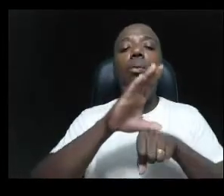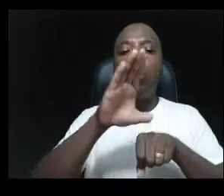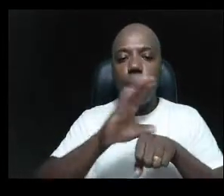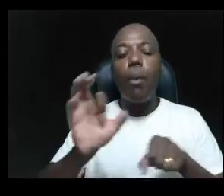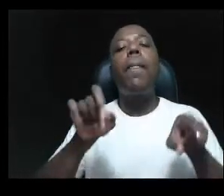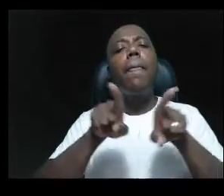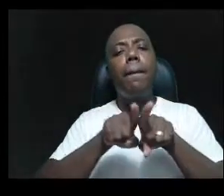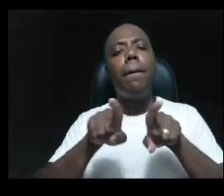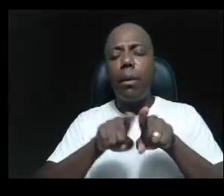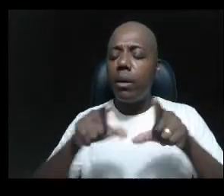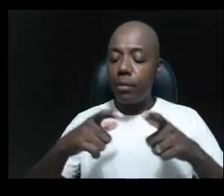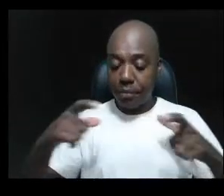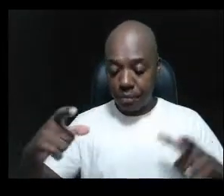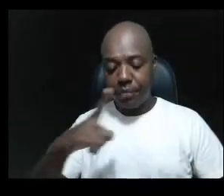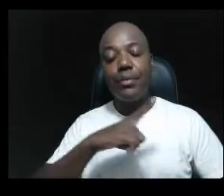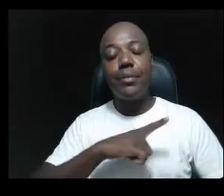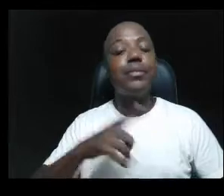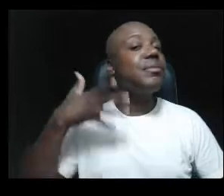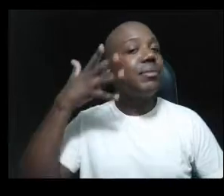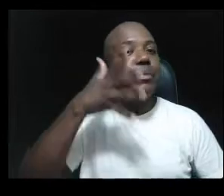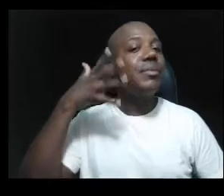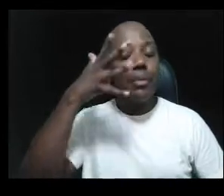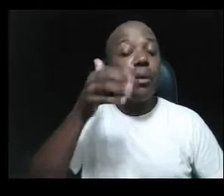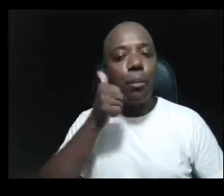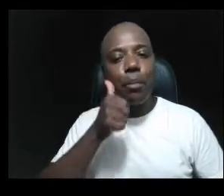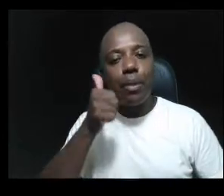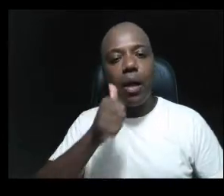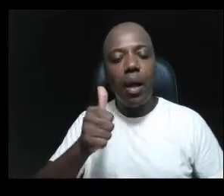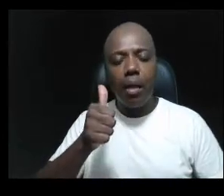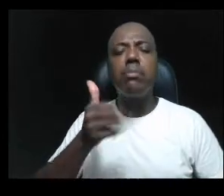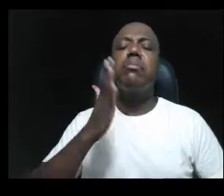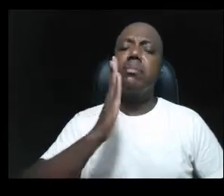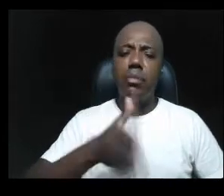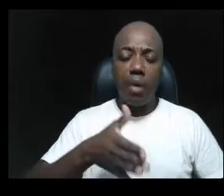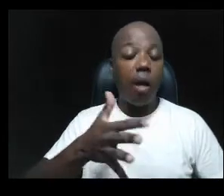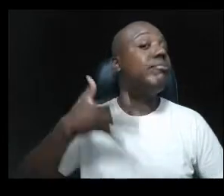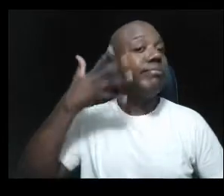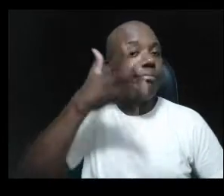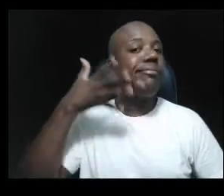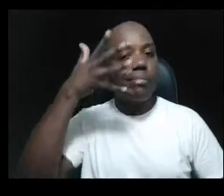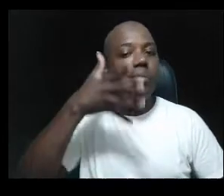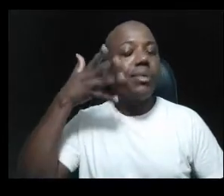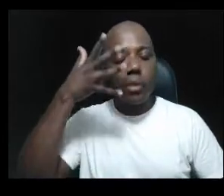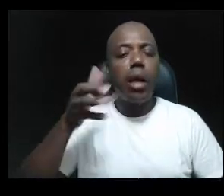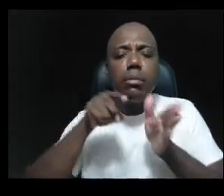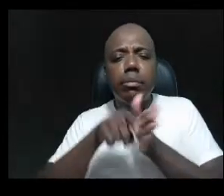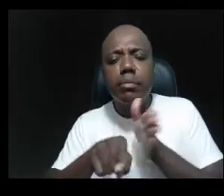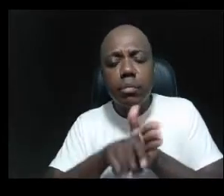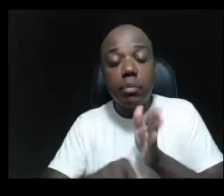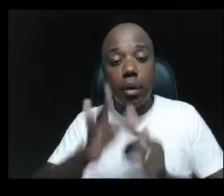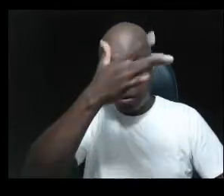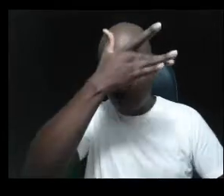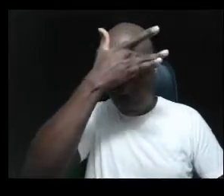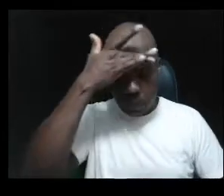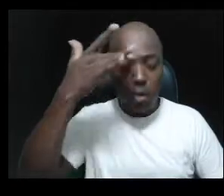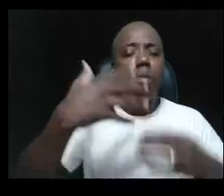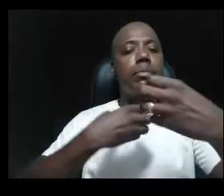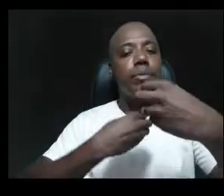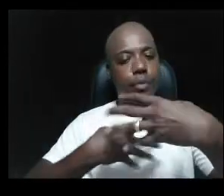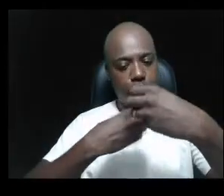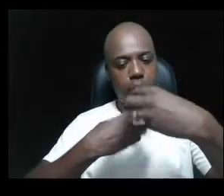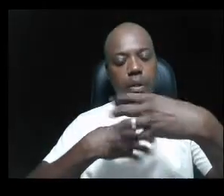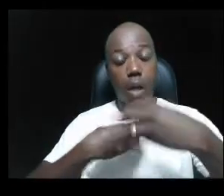sua maioria mulheres. Realizei várias palestras com especialistas para nos